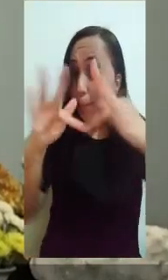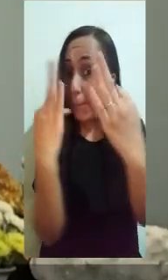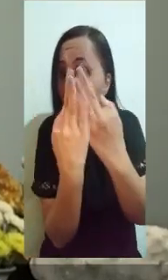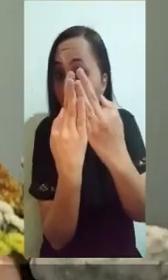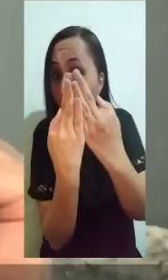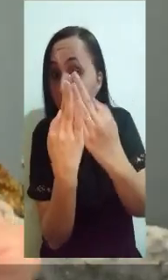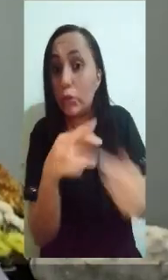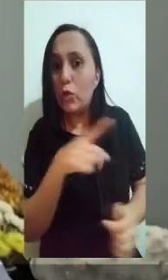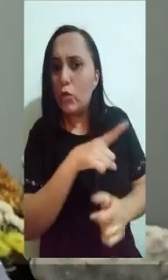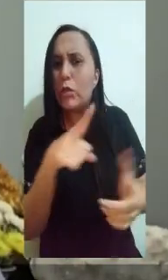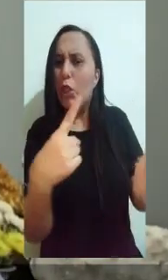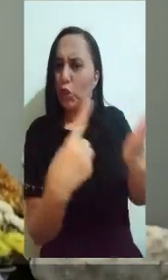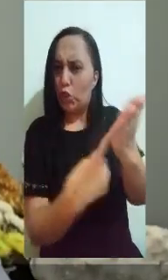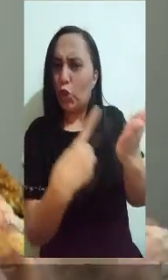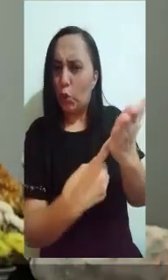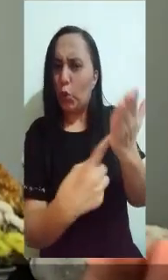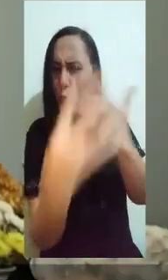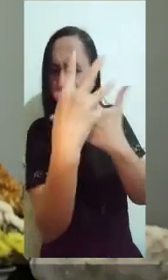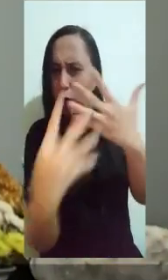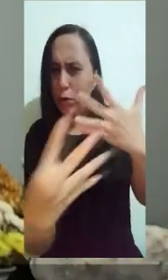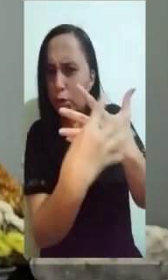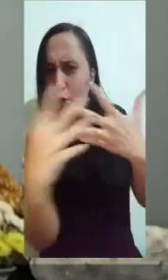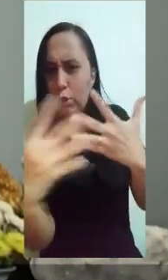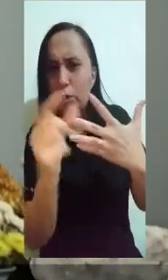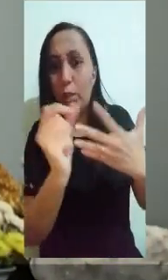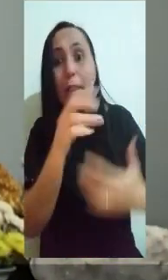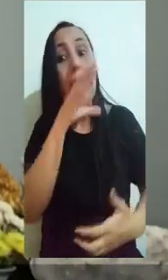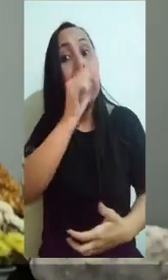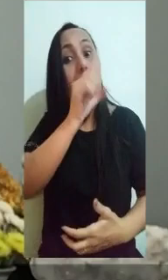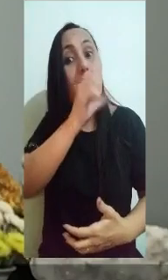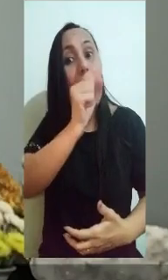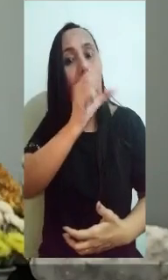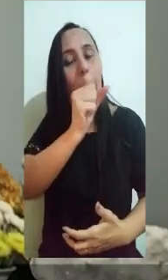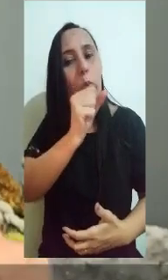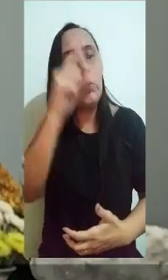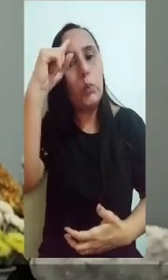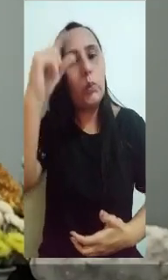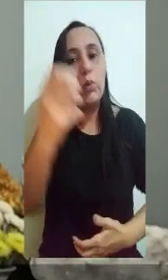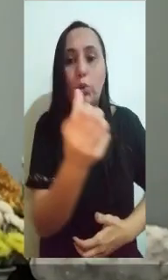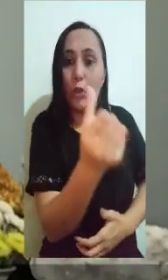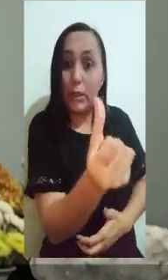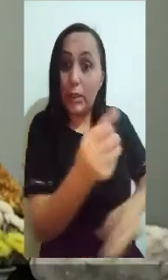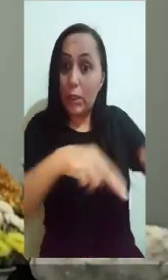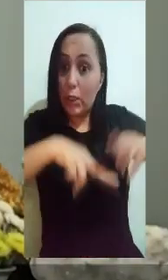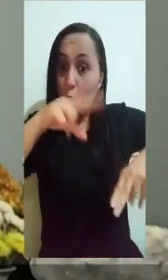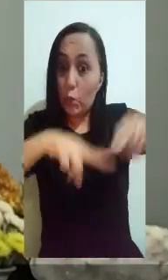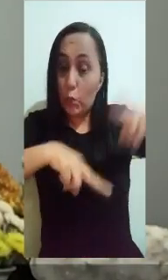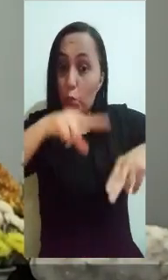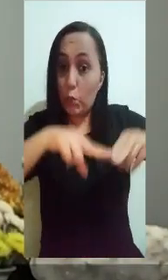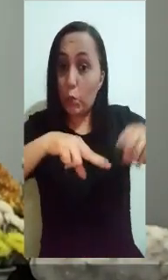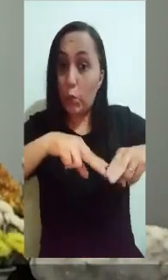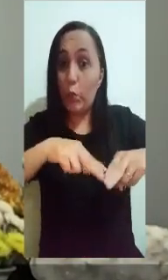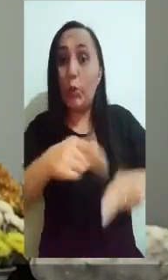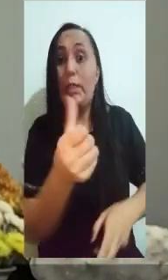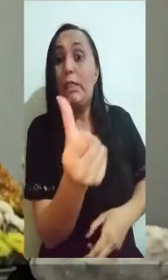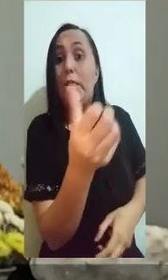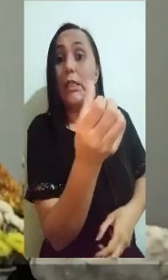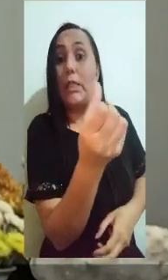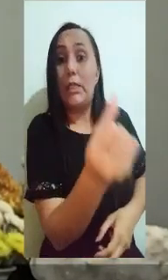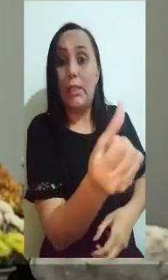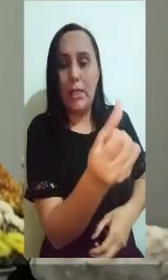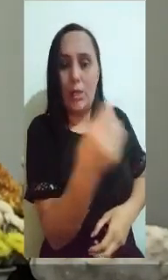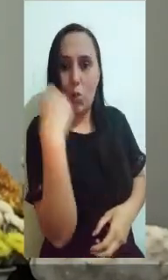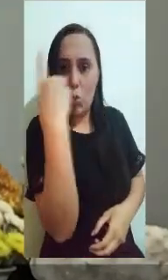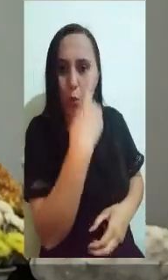Educadores, pais, você já notou aí na sua agenda que sábado, dia 6 de junho, às